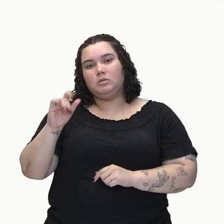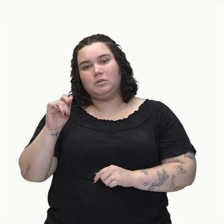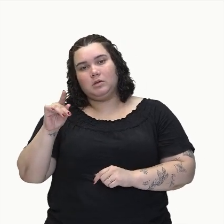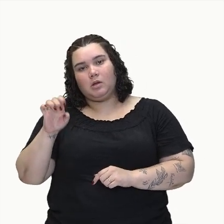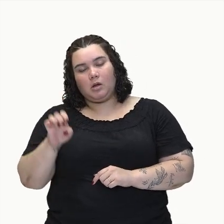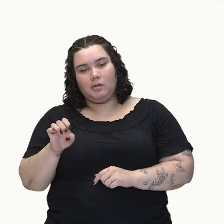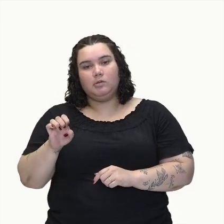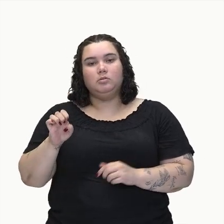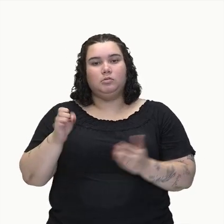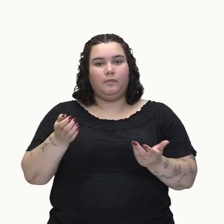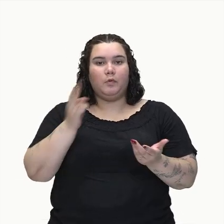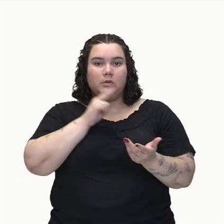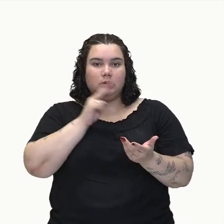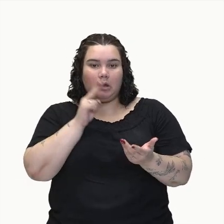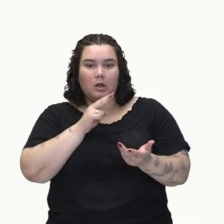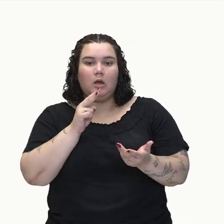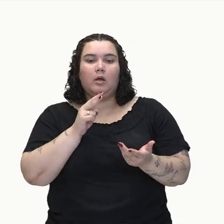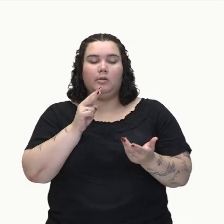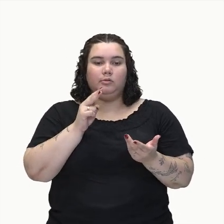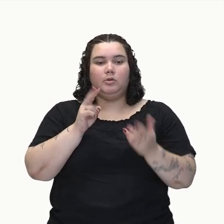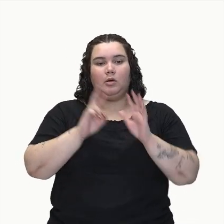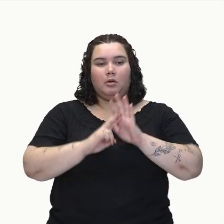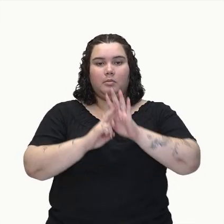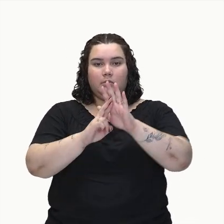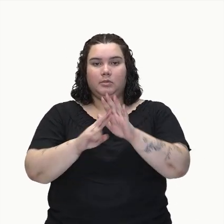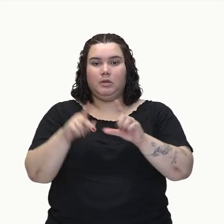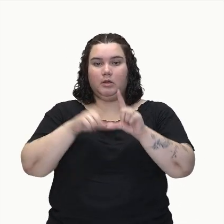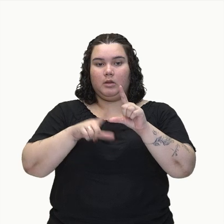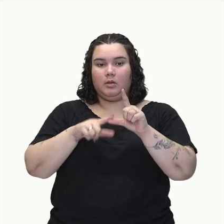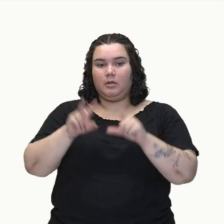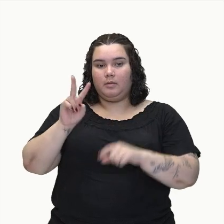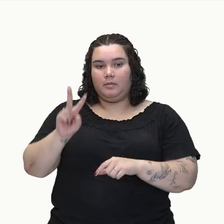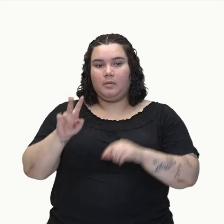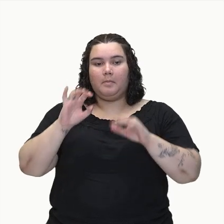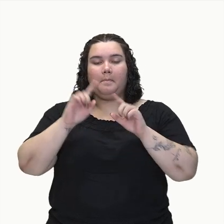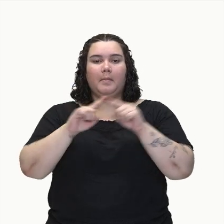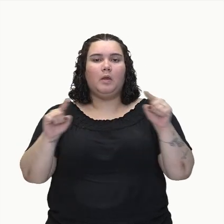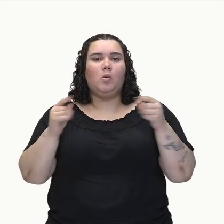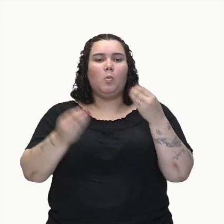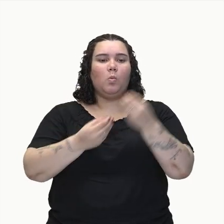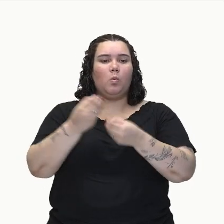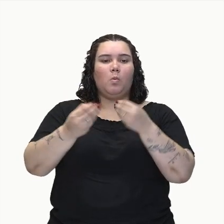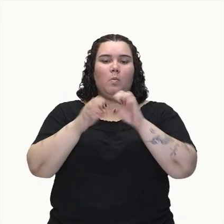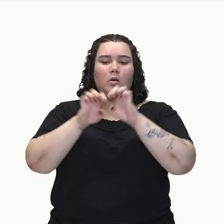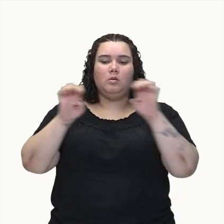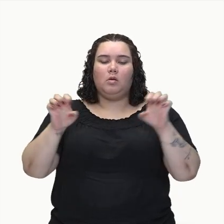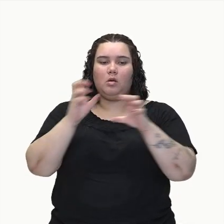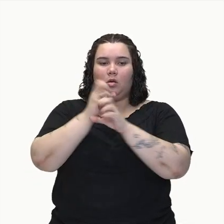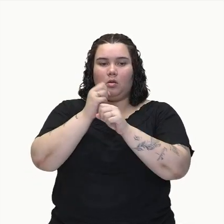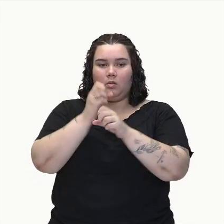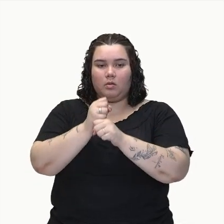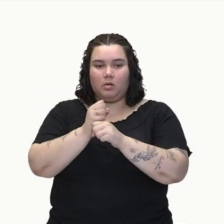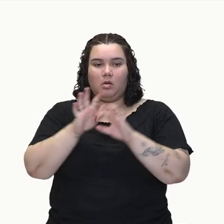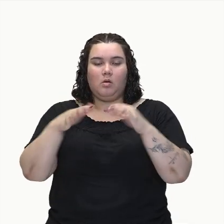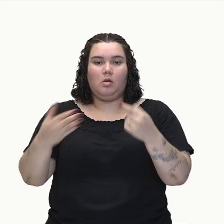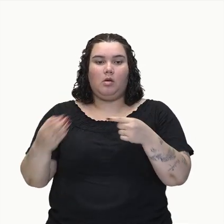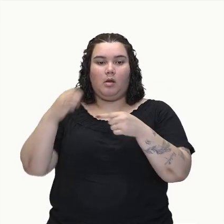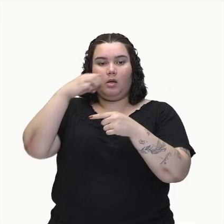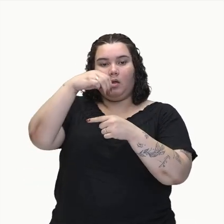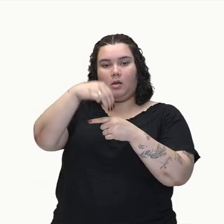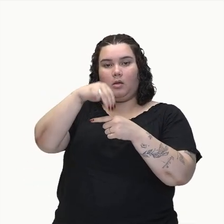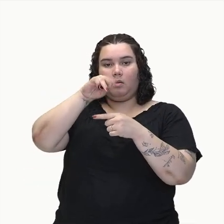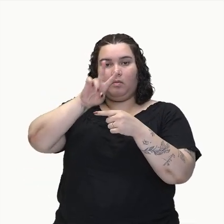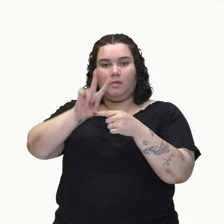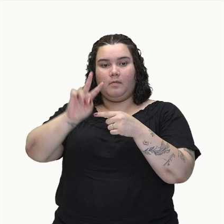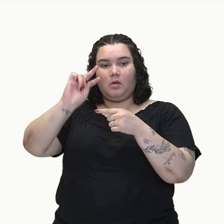quisermos calcular a energia cinética, nós fazemos aqui o MV ao quadrado sobre 2, né? Deixa eu melhorar